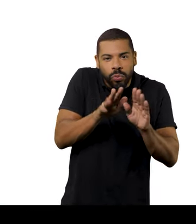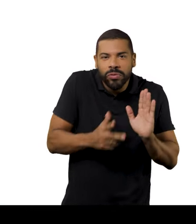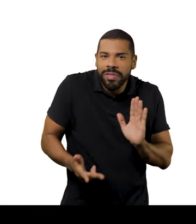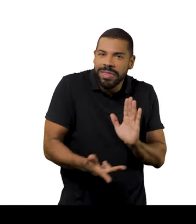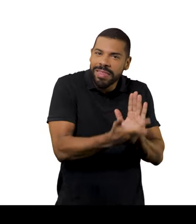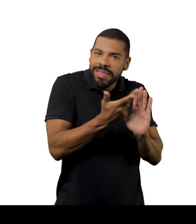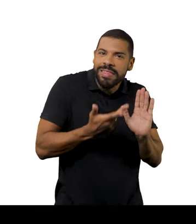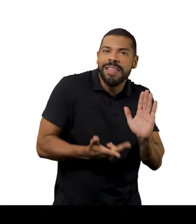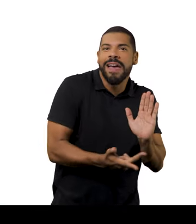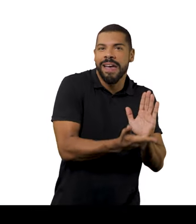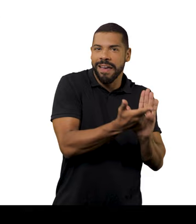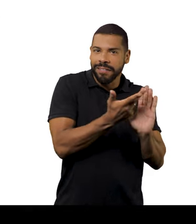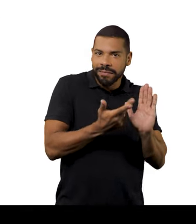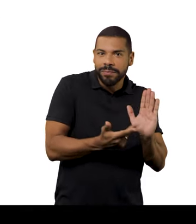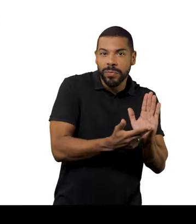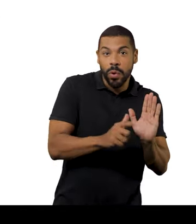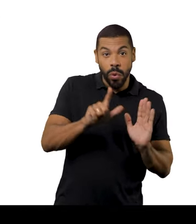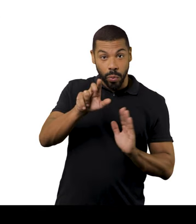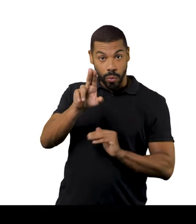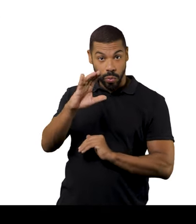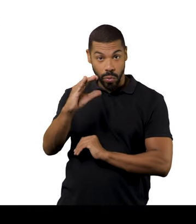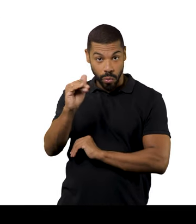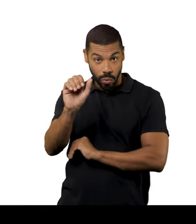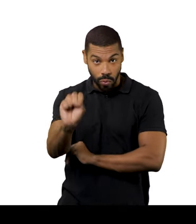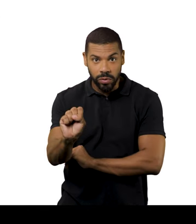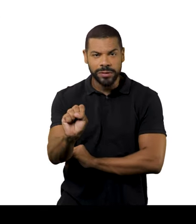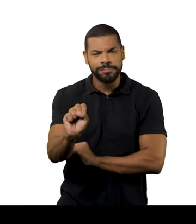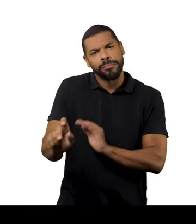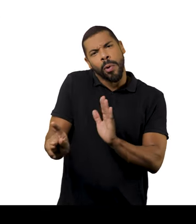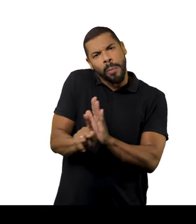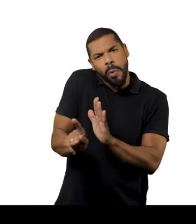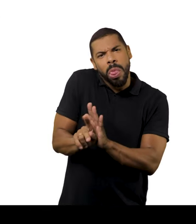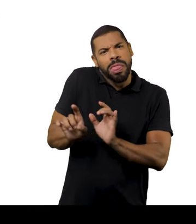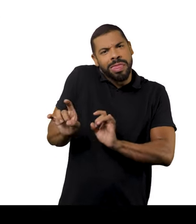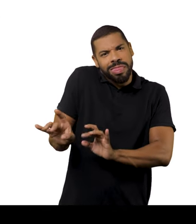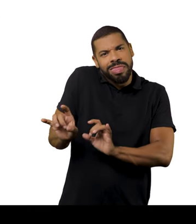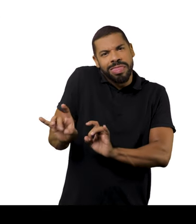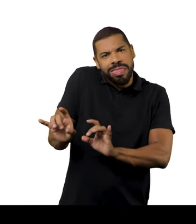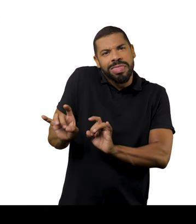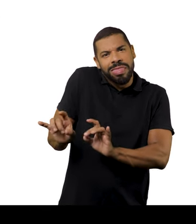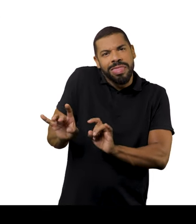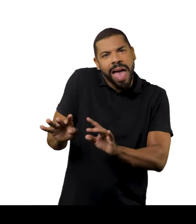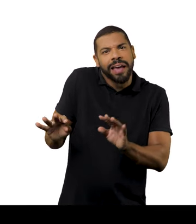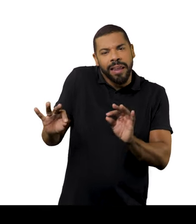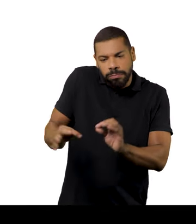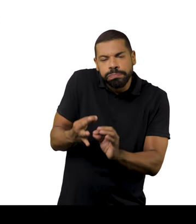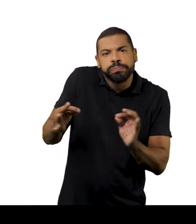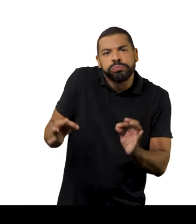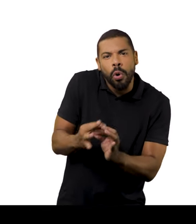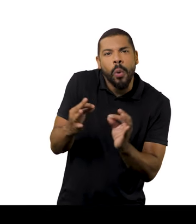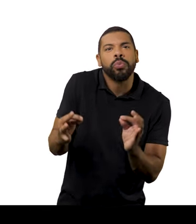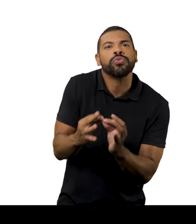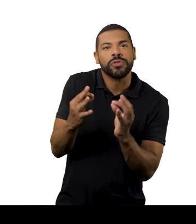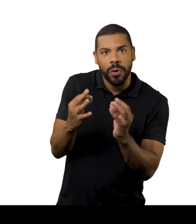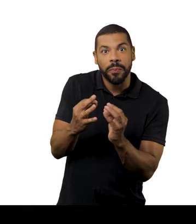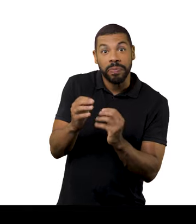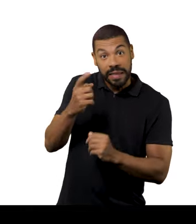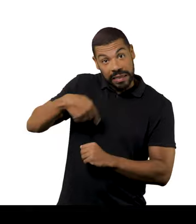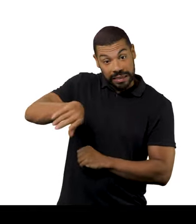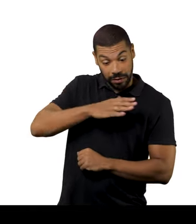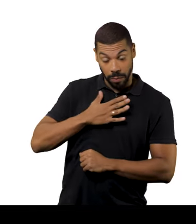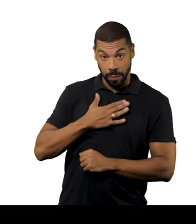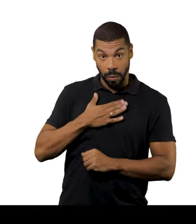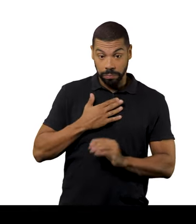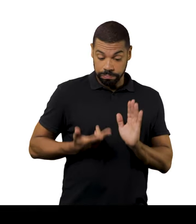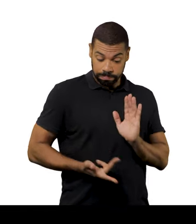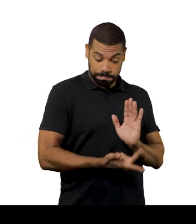né? A linha, o desenho. O Lucas trabalha muito com essa técnica do tricô. E o meu